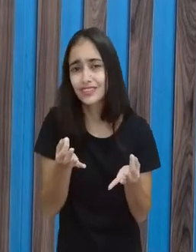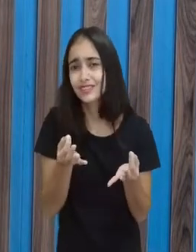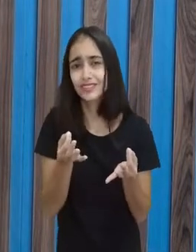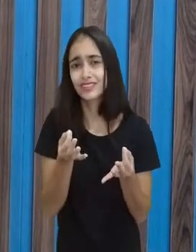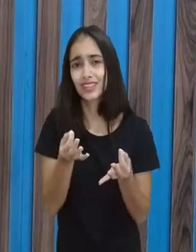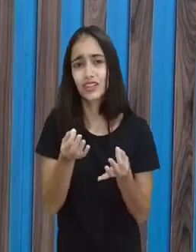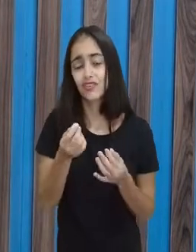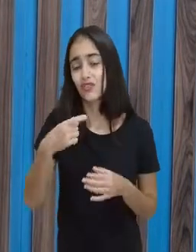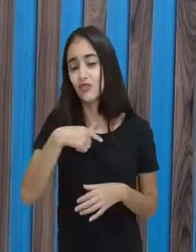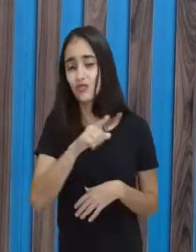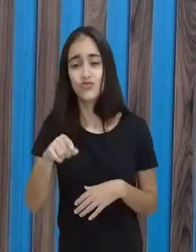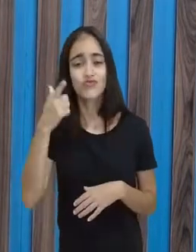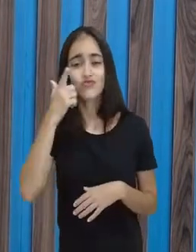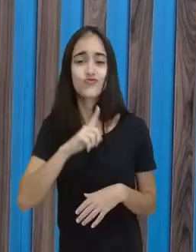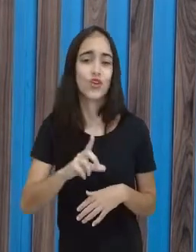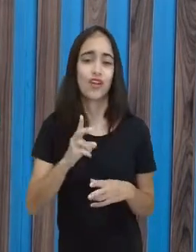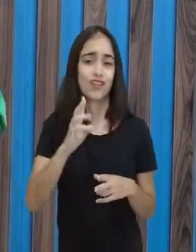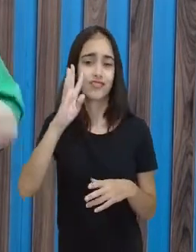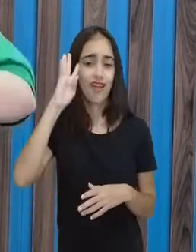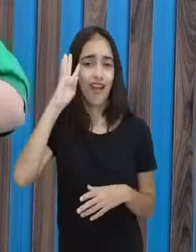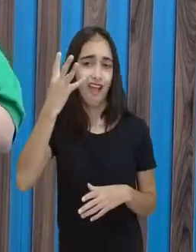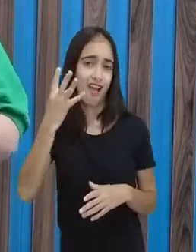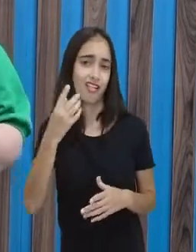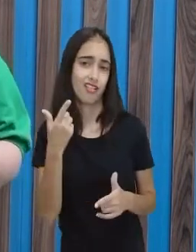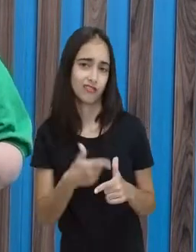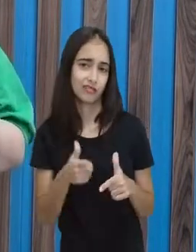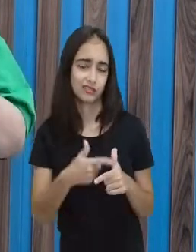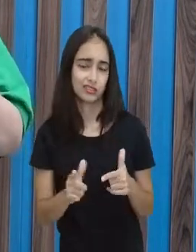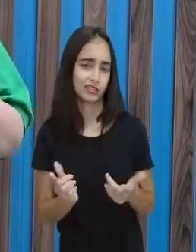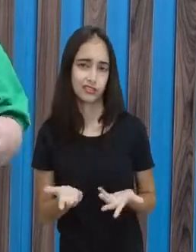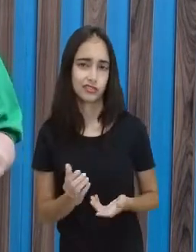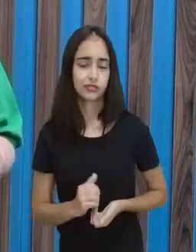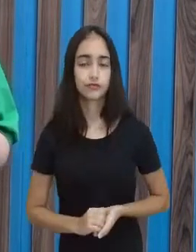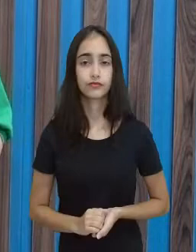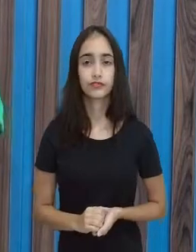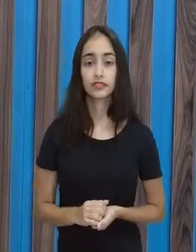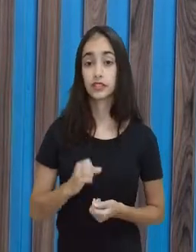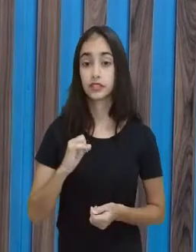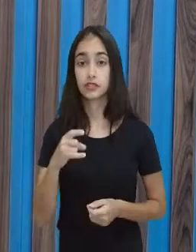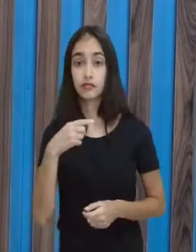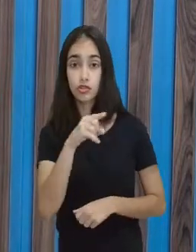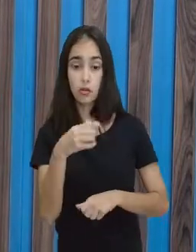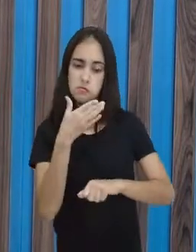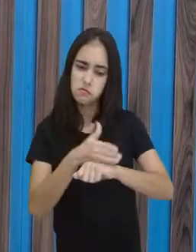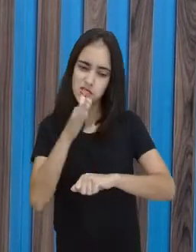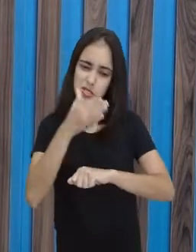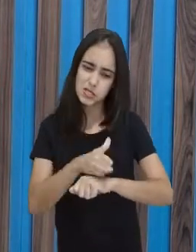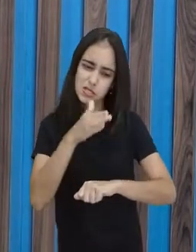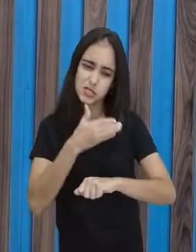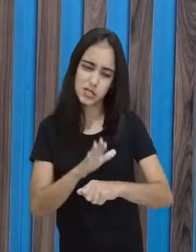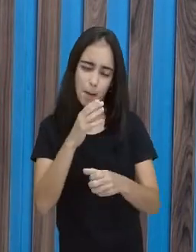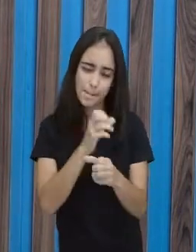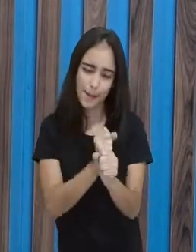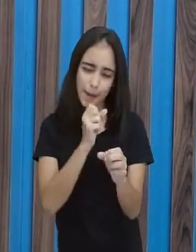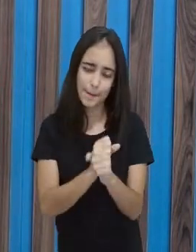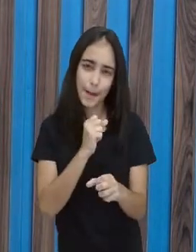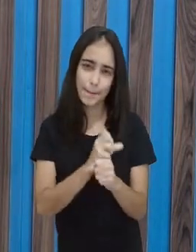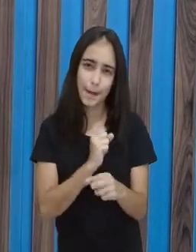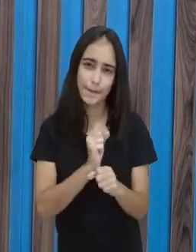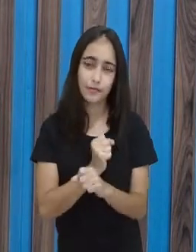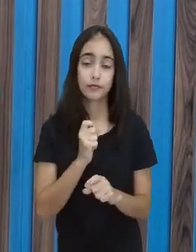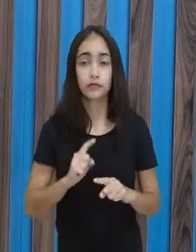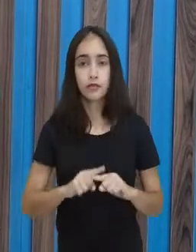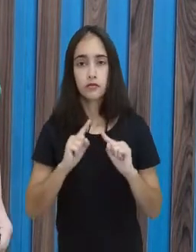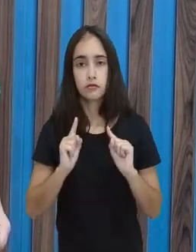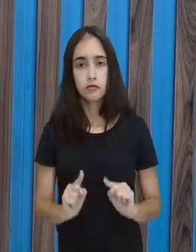A não ser que você tenha muito interesse, faça muito exercício, e vai fazendo continha, e vai fazendo continha. Mas, caso